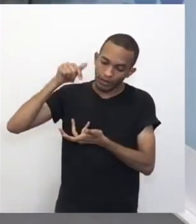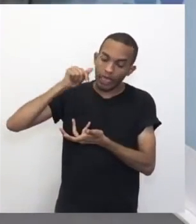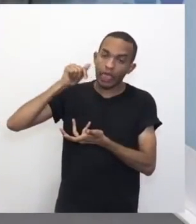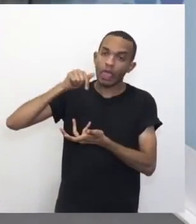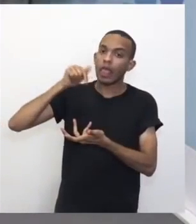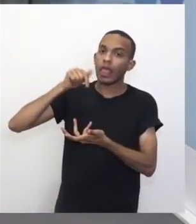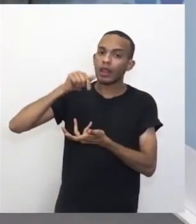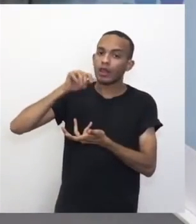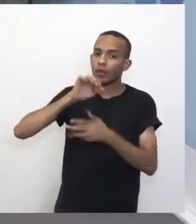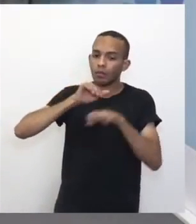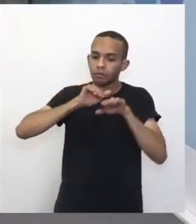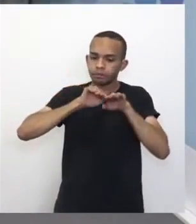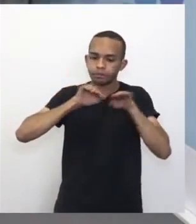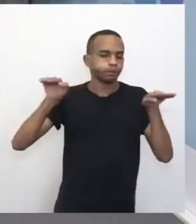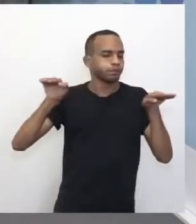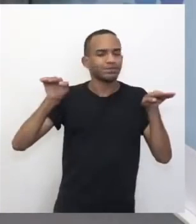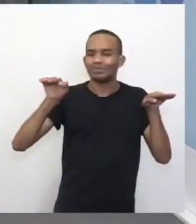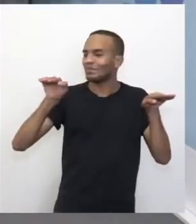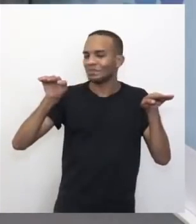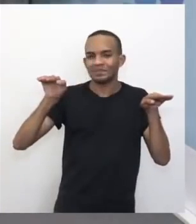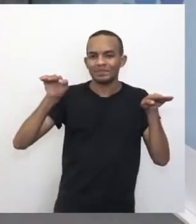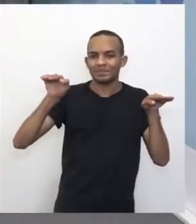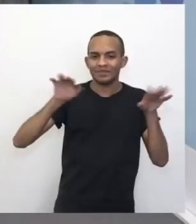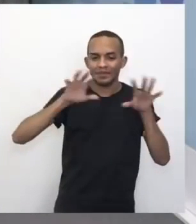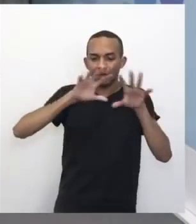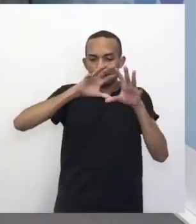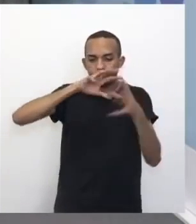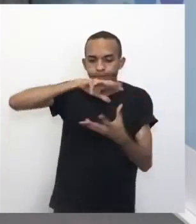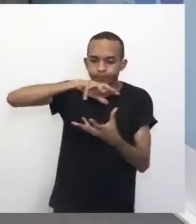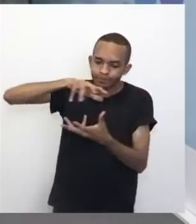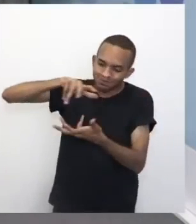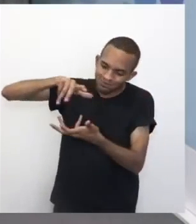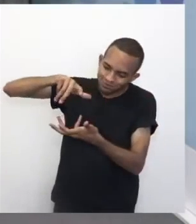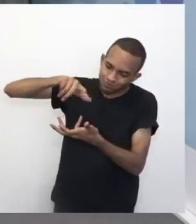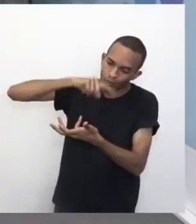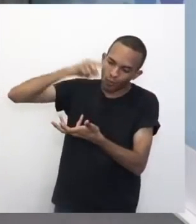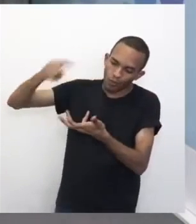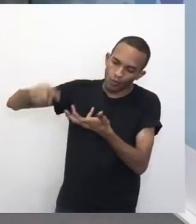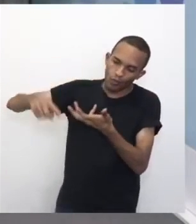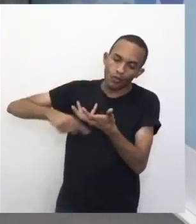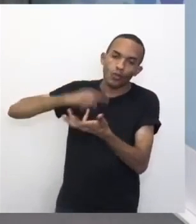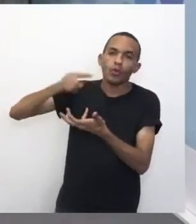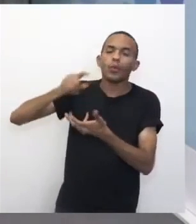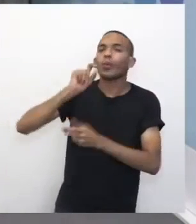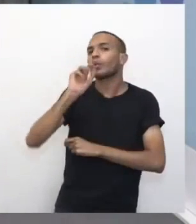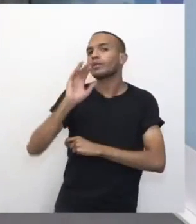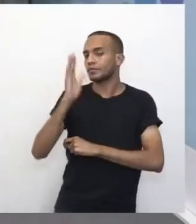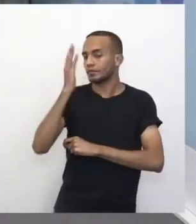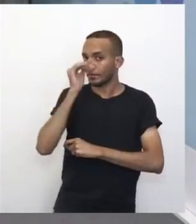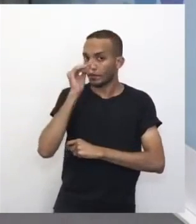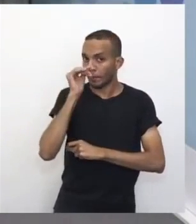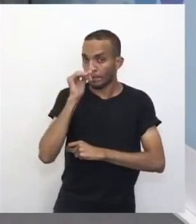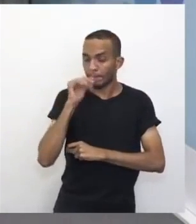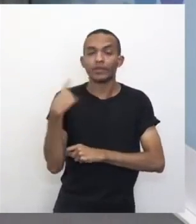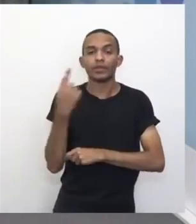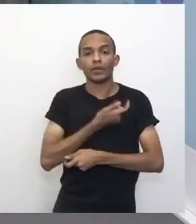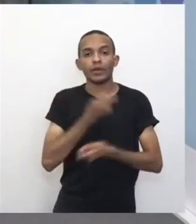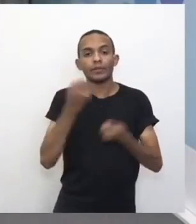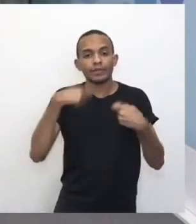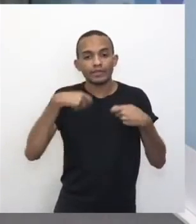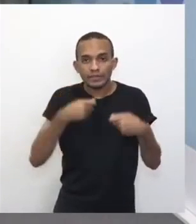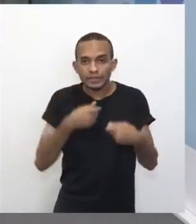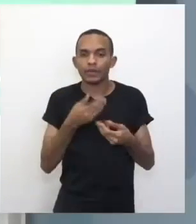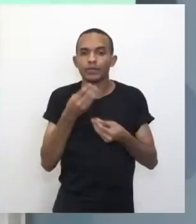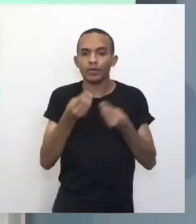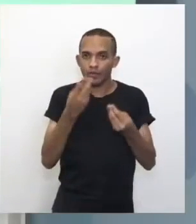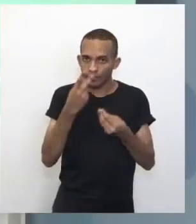planto. Ele é uma esfera, não é? É uma esfera. O que acontece? Nós precisamos, como vocês